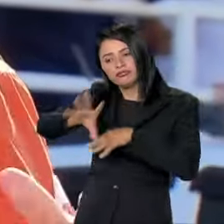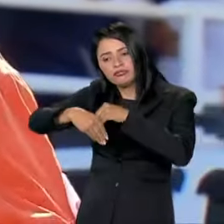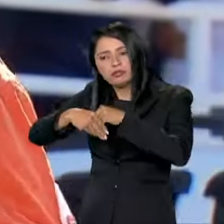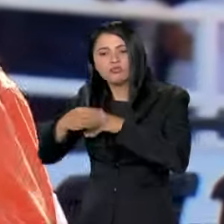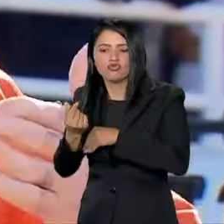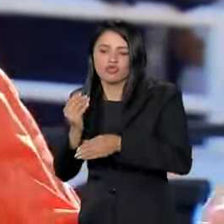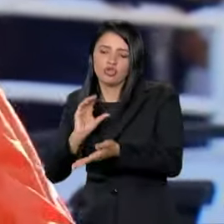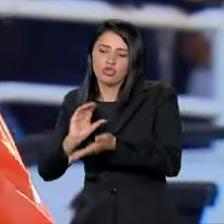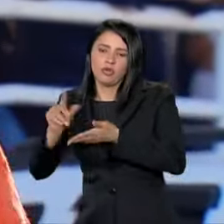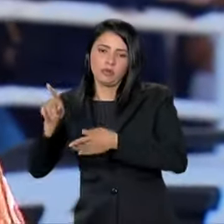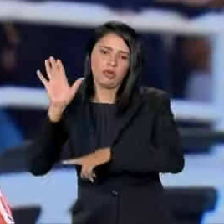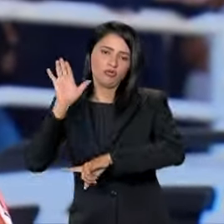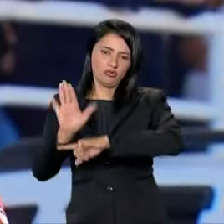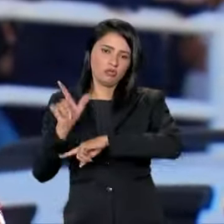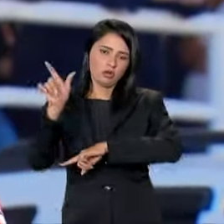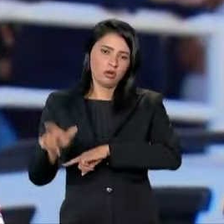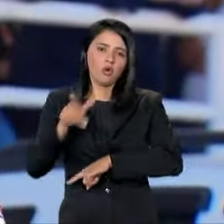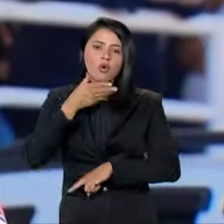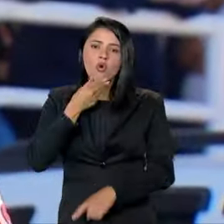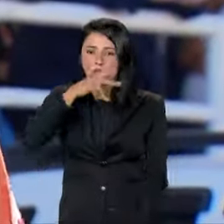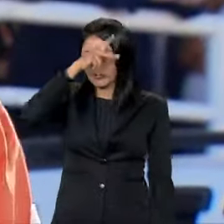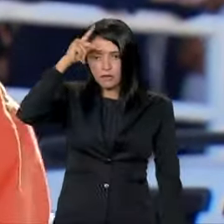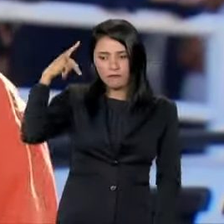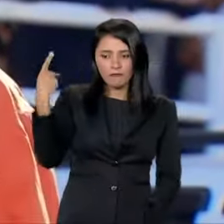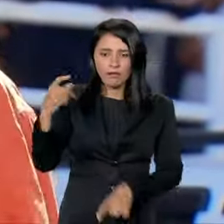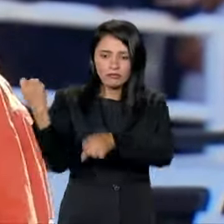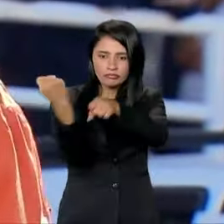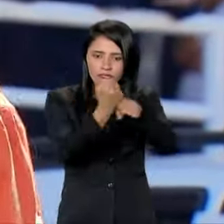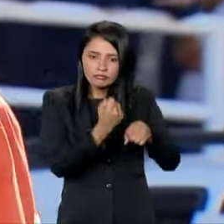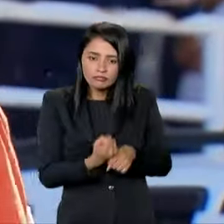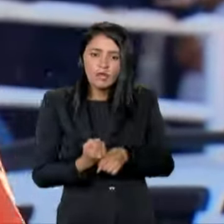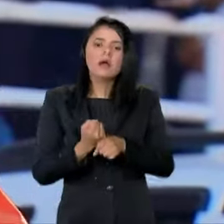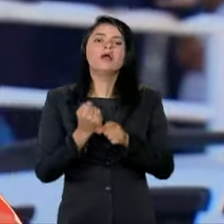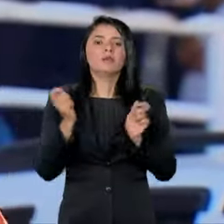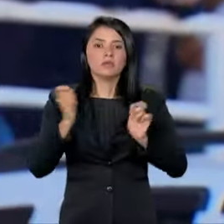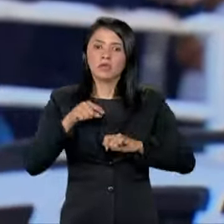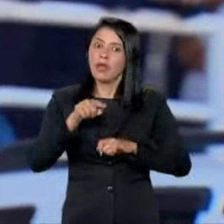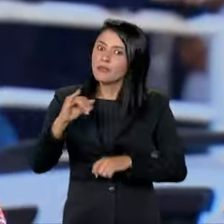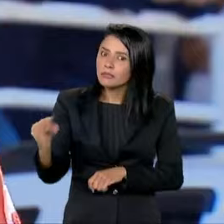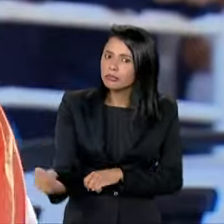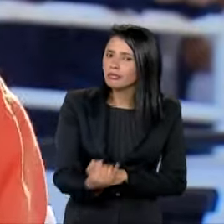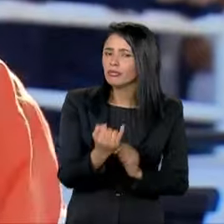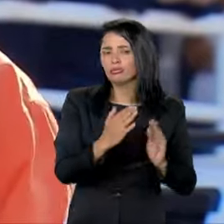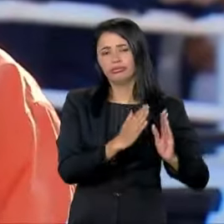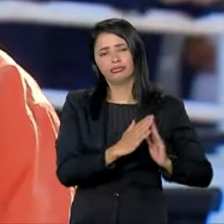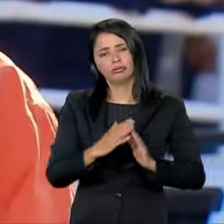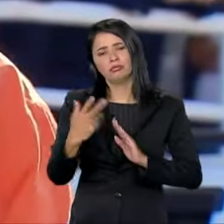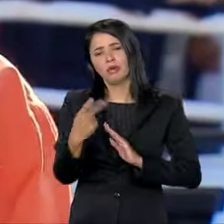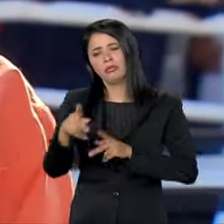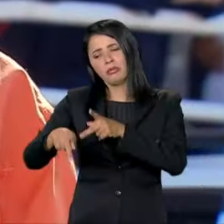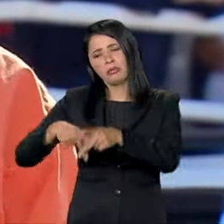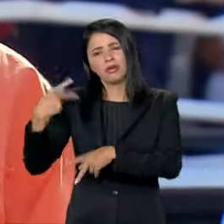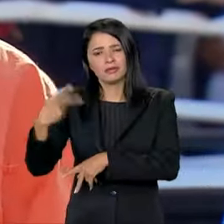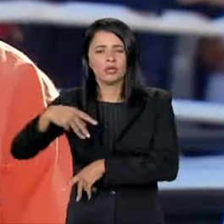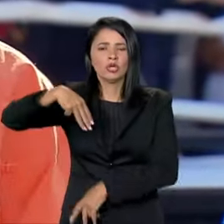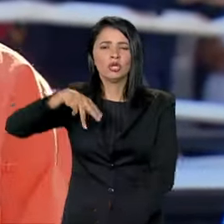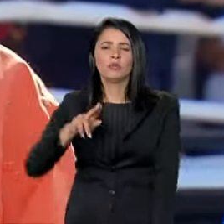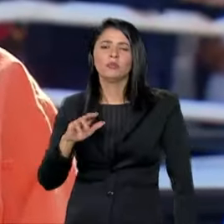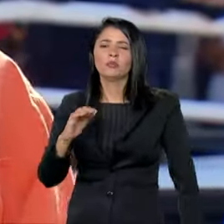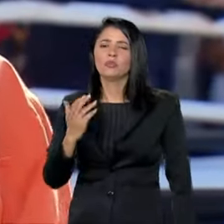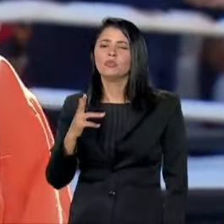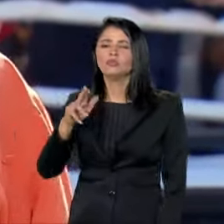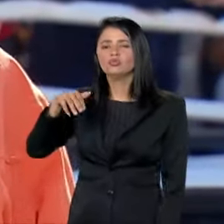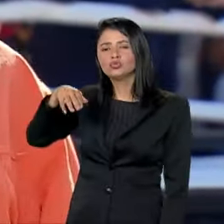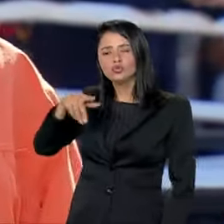fazer a infraestrutura e executar essas moradias tão necessárias à população de Mussum. Os